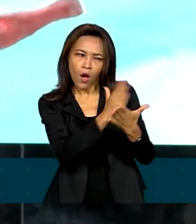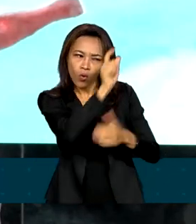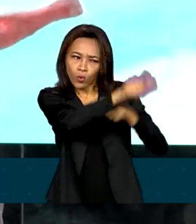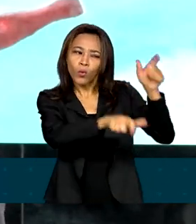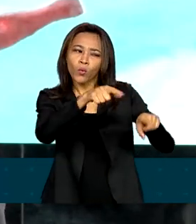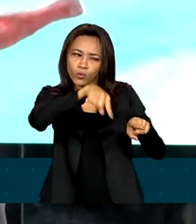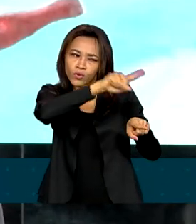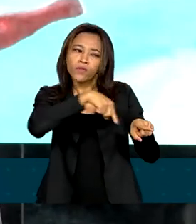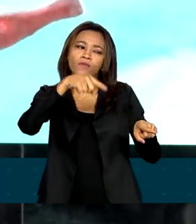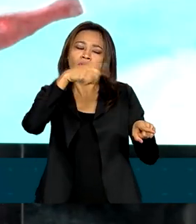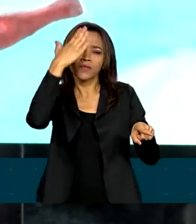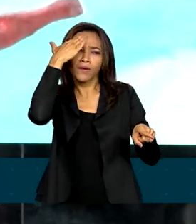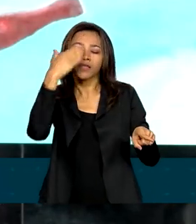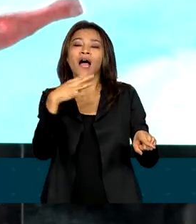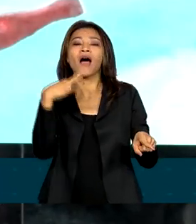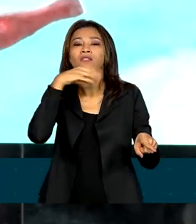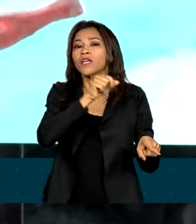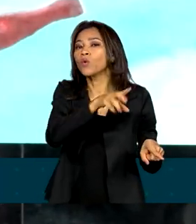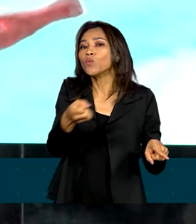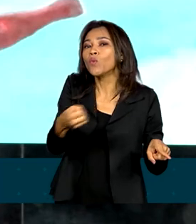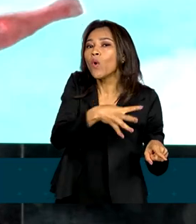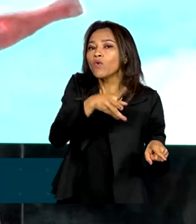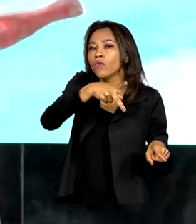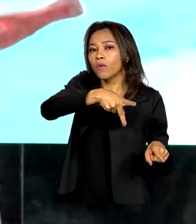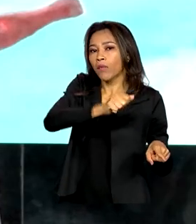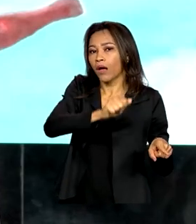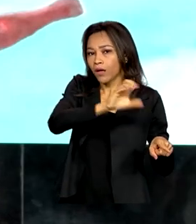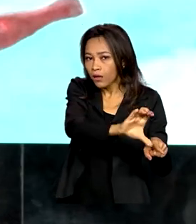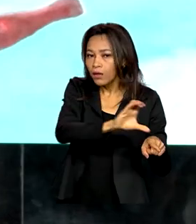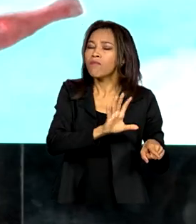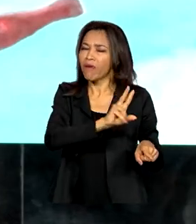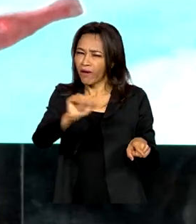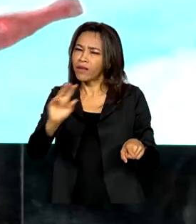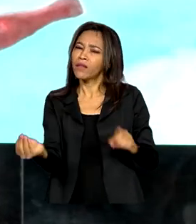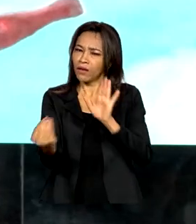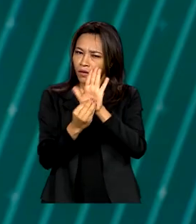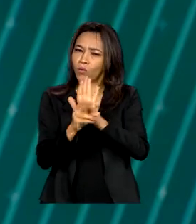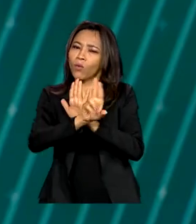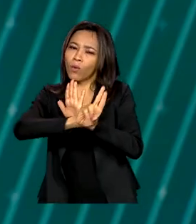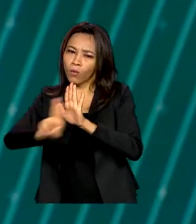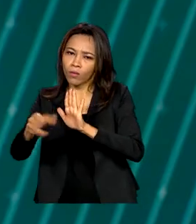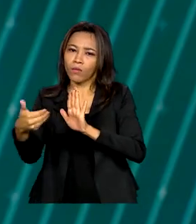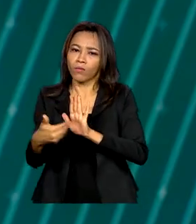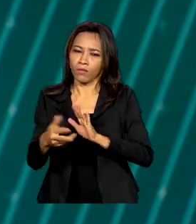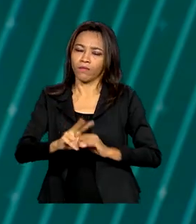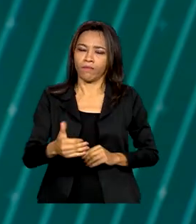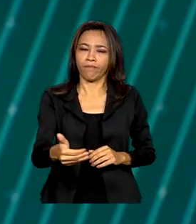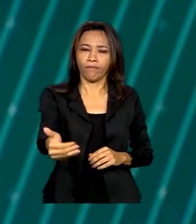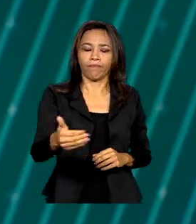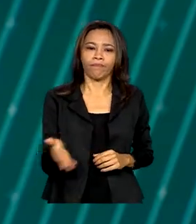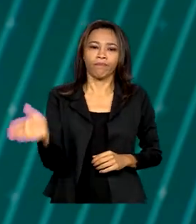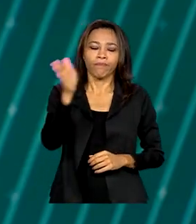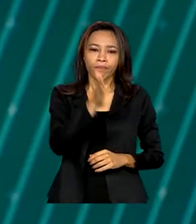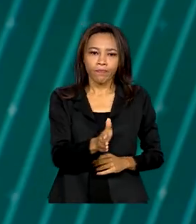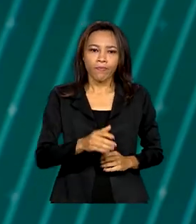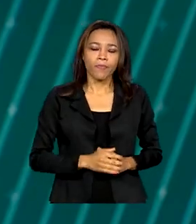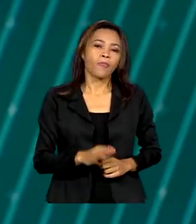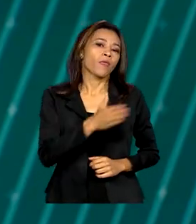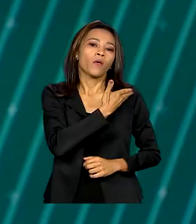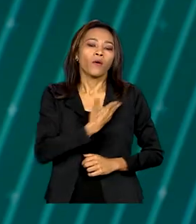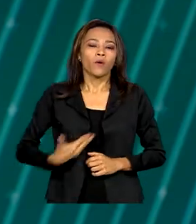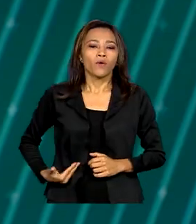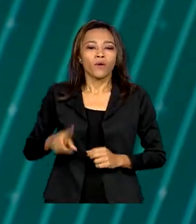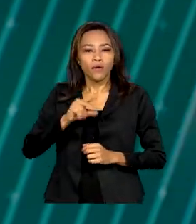escrevendo como novo PAC, mas que terá a definição do novo nome. O governo deve enviar ao